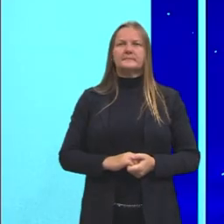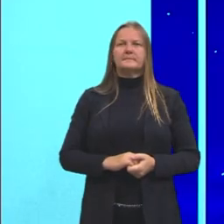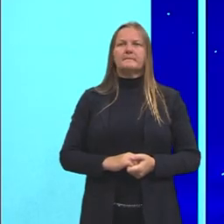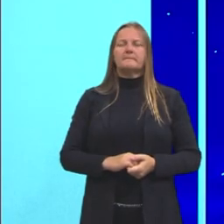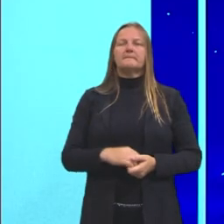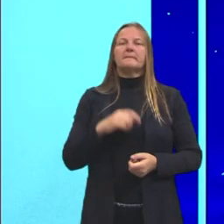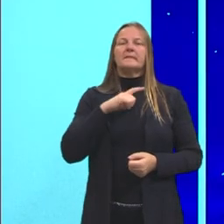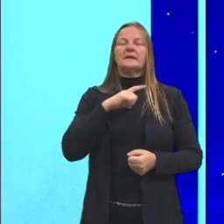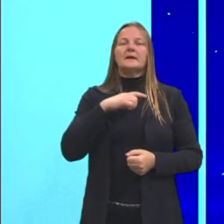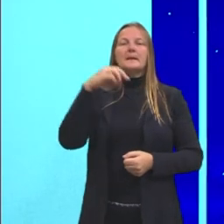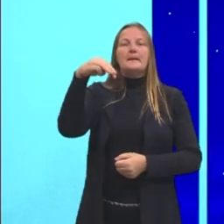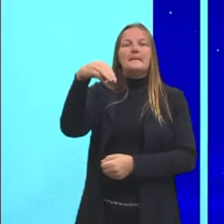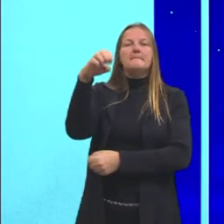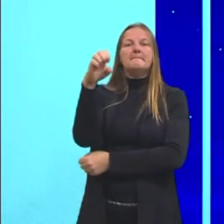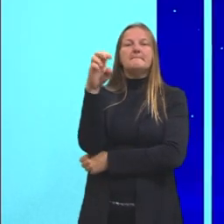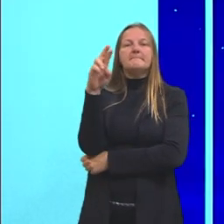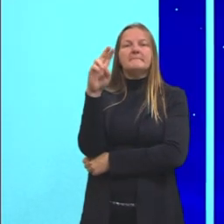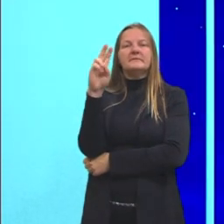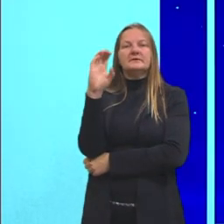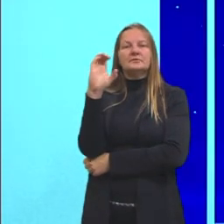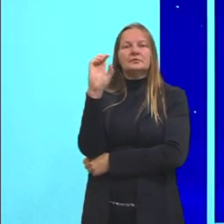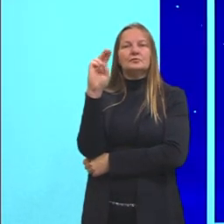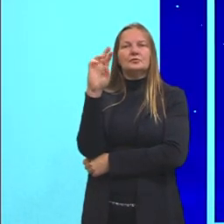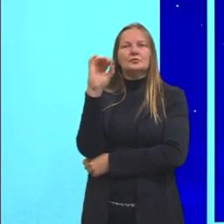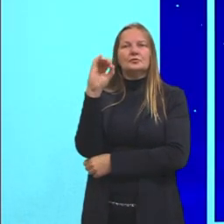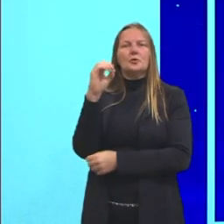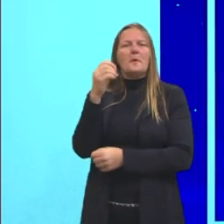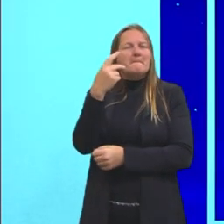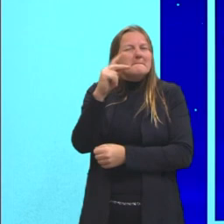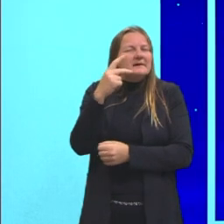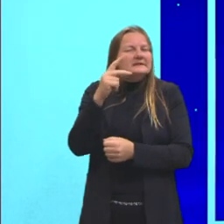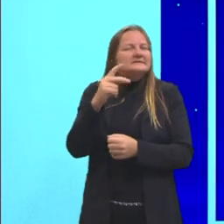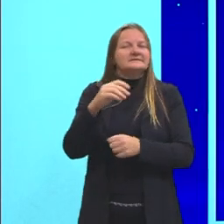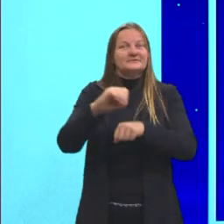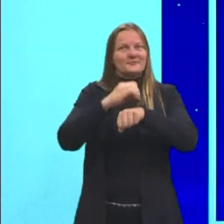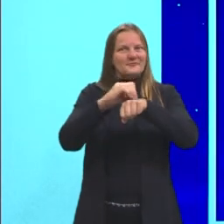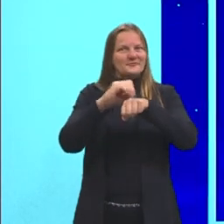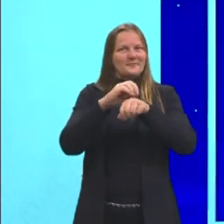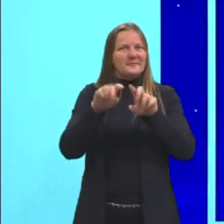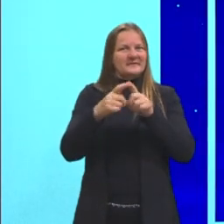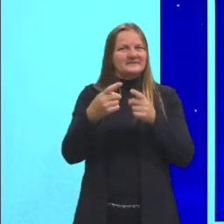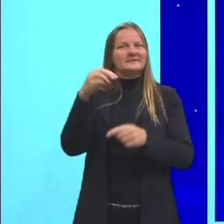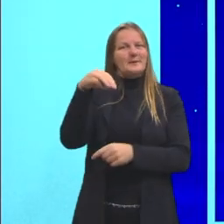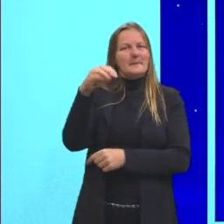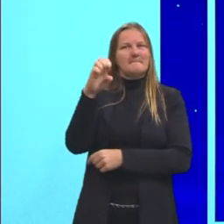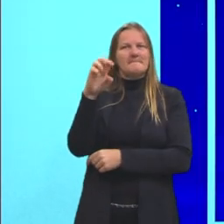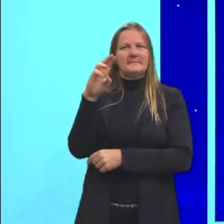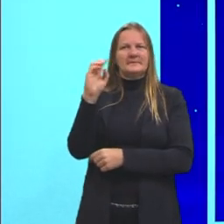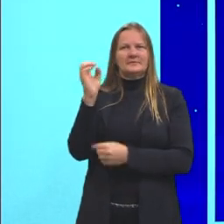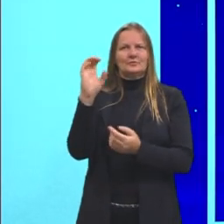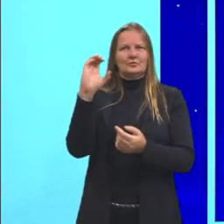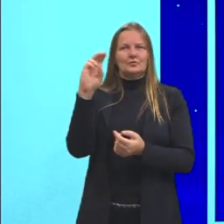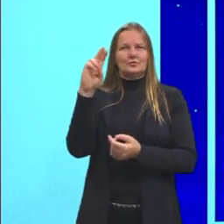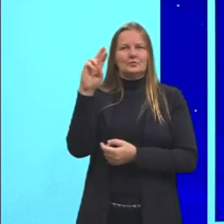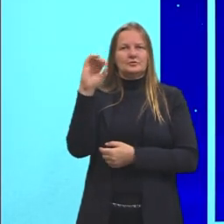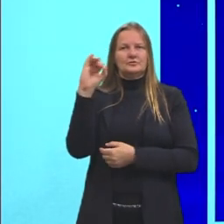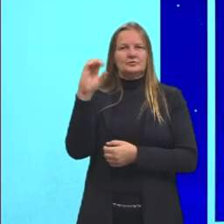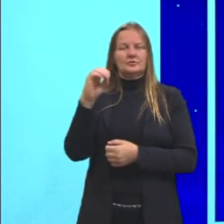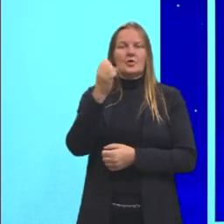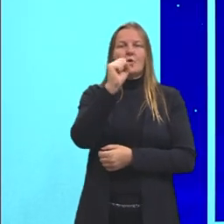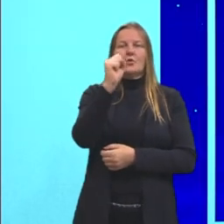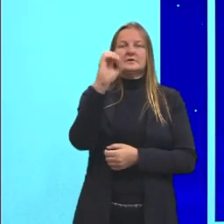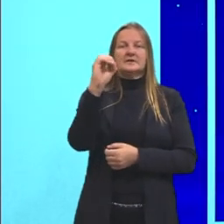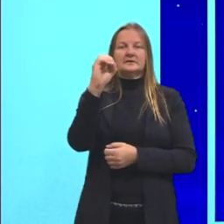tem um átomo de mercúrio. Ele é bem parecido com aquele anterior, só que a gente tem mercúrio agora. A gente tem 80